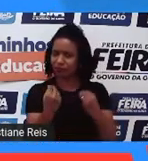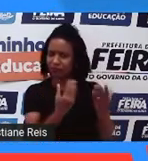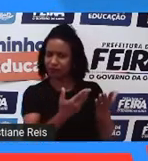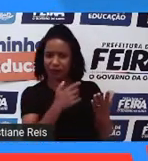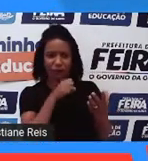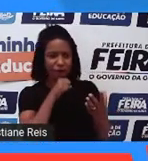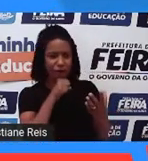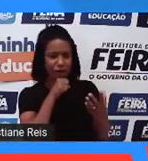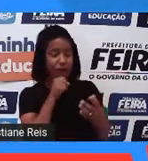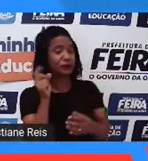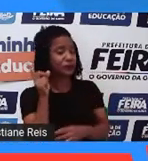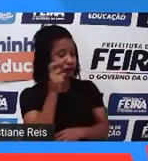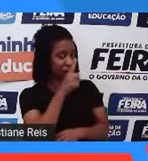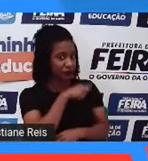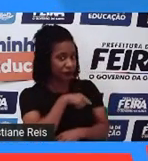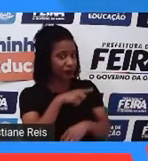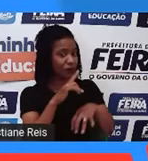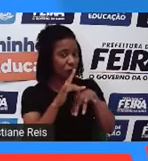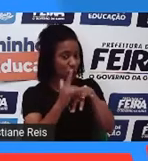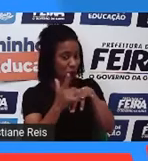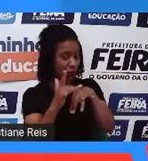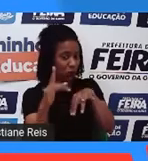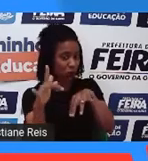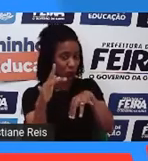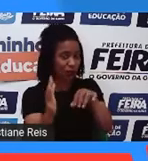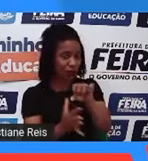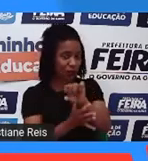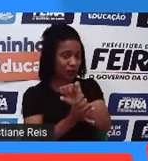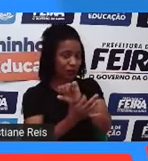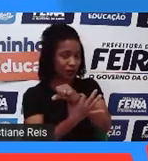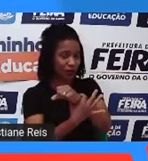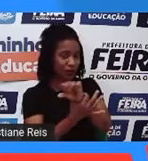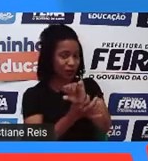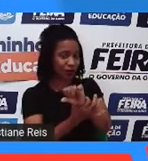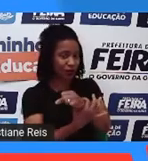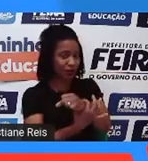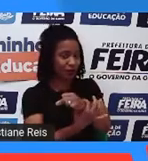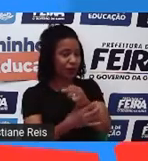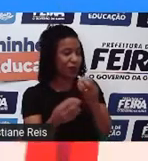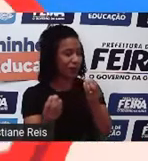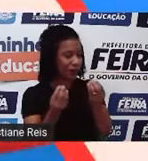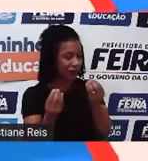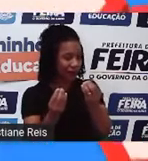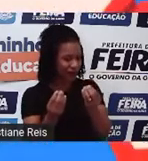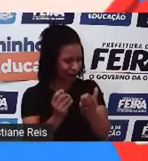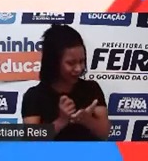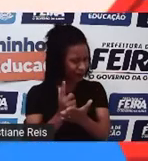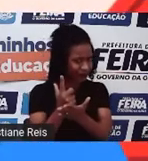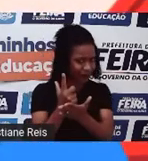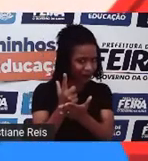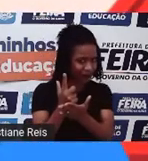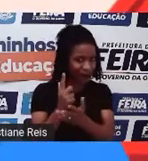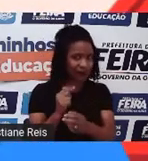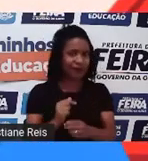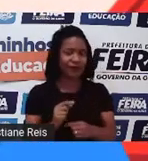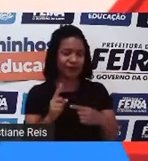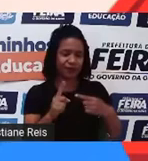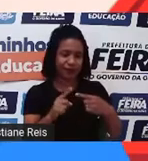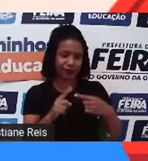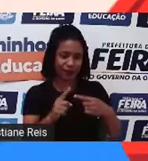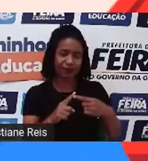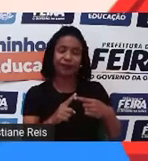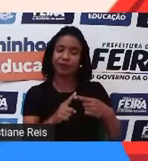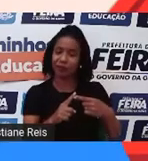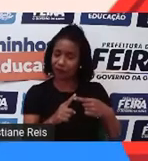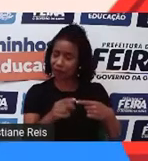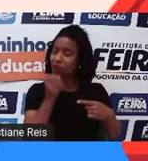Situação complicada, né? Uma pulseira de diamante por 25 dólares, como é que a gente vai proceder? Primeira opção, parece uma